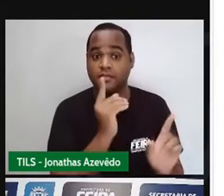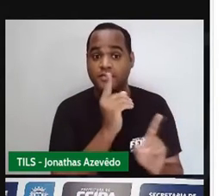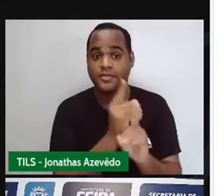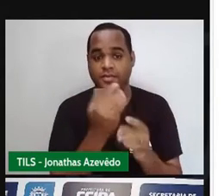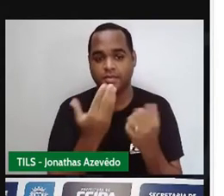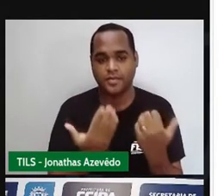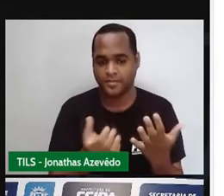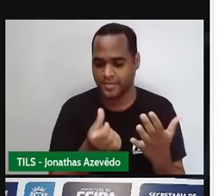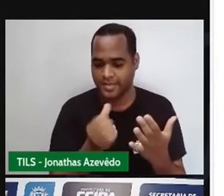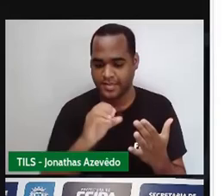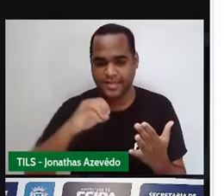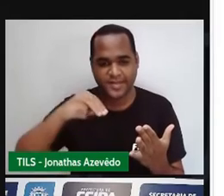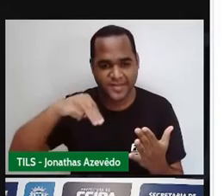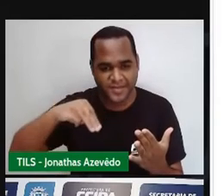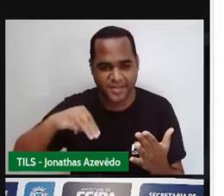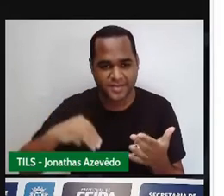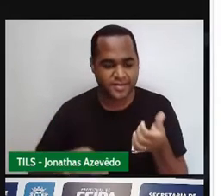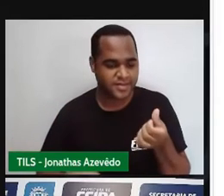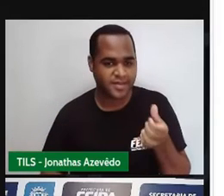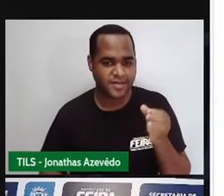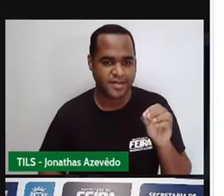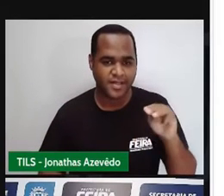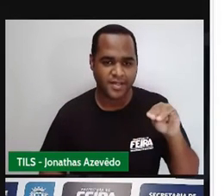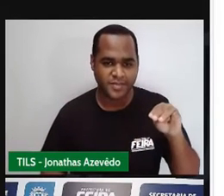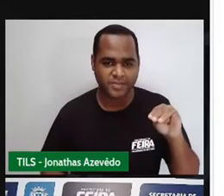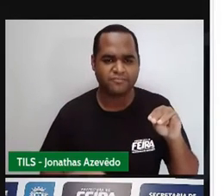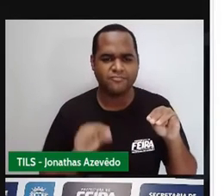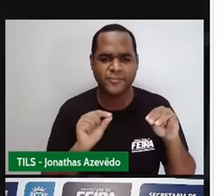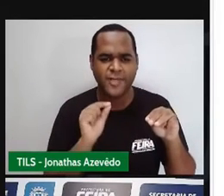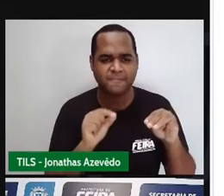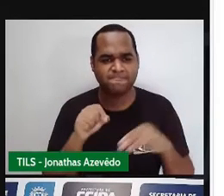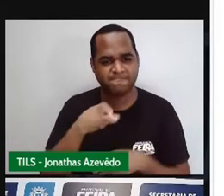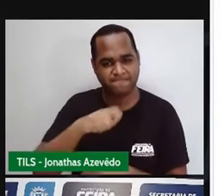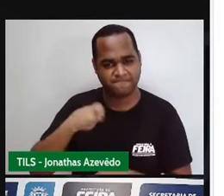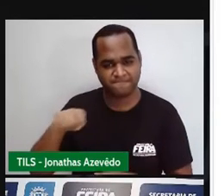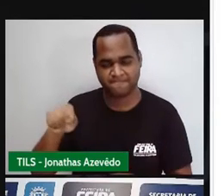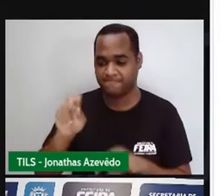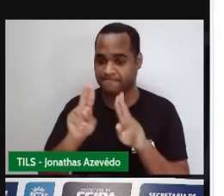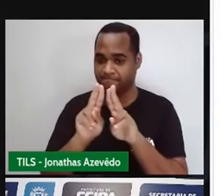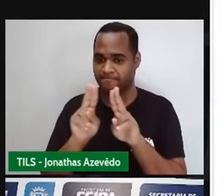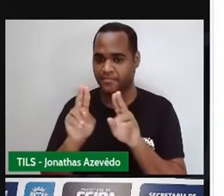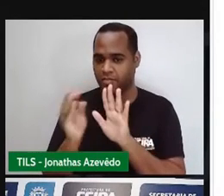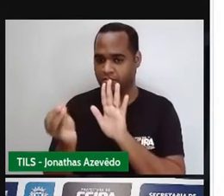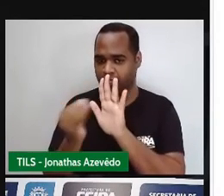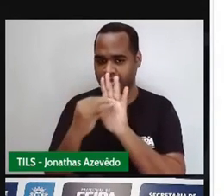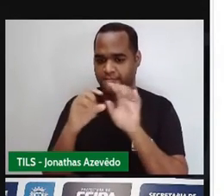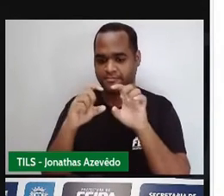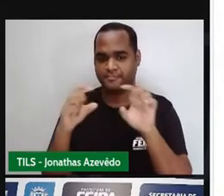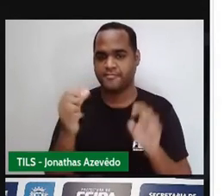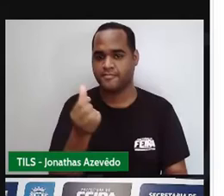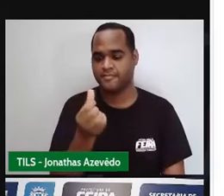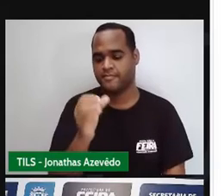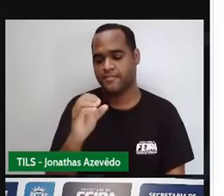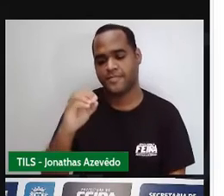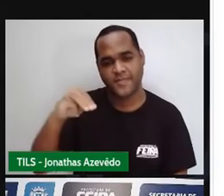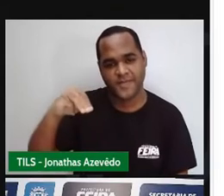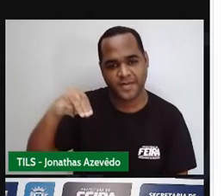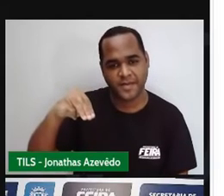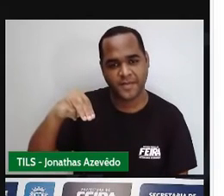é seis, tá? Então a gente vai escrever aqui os seis centímetros.